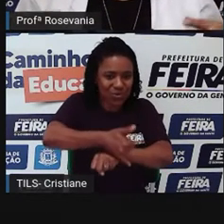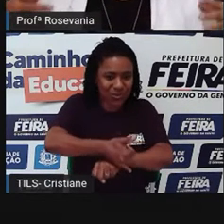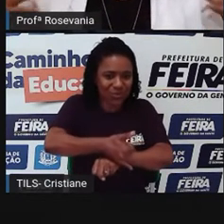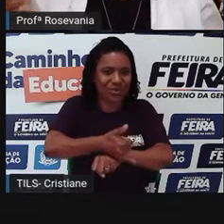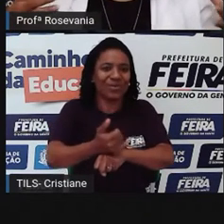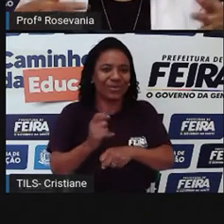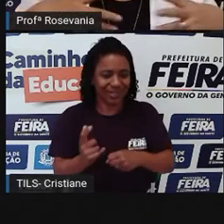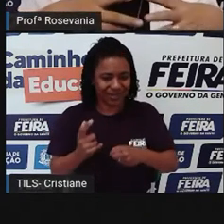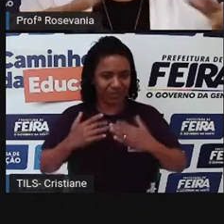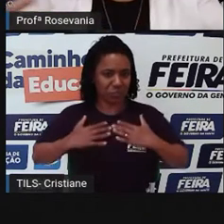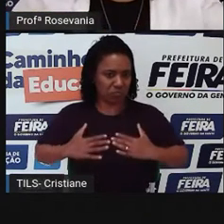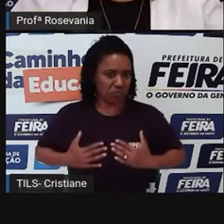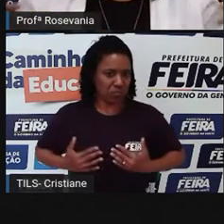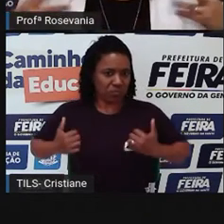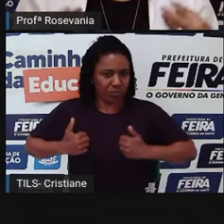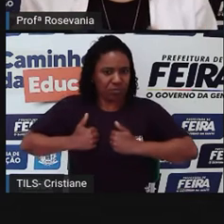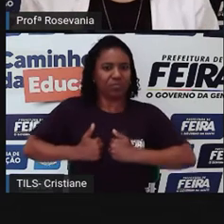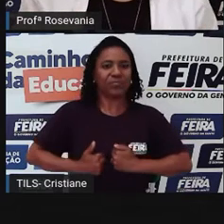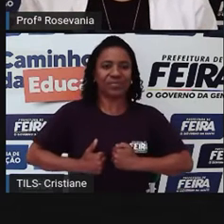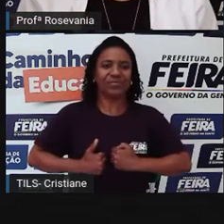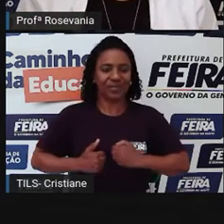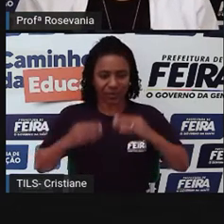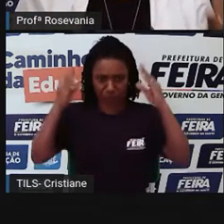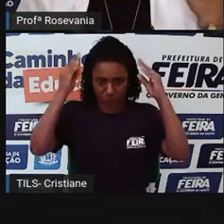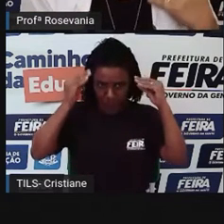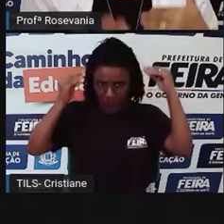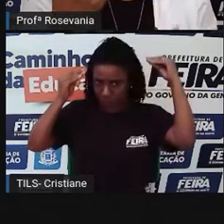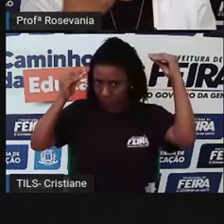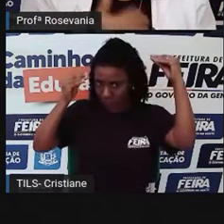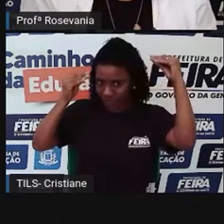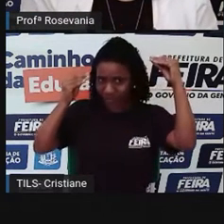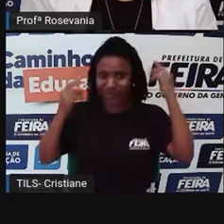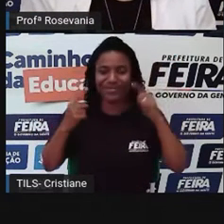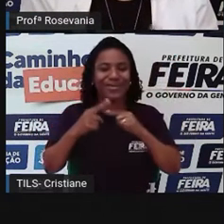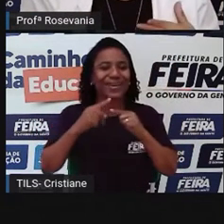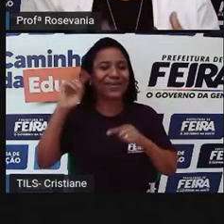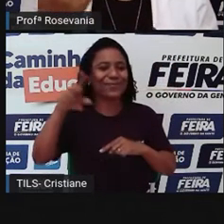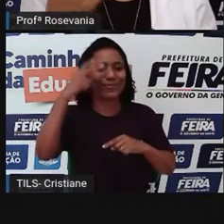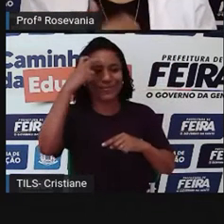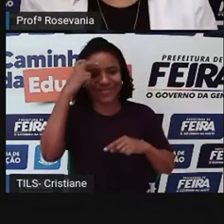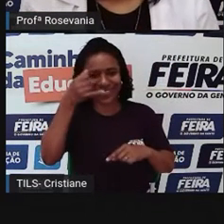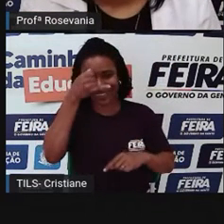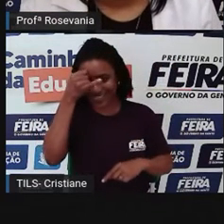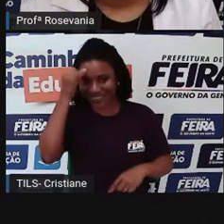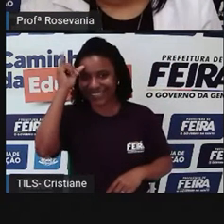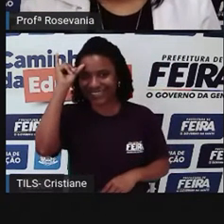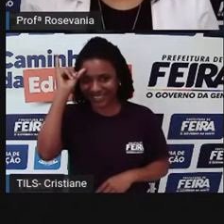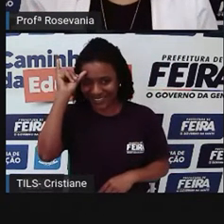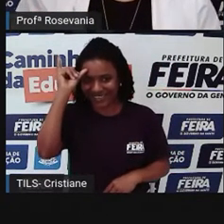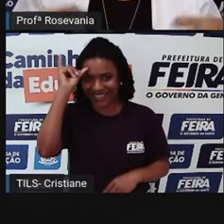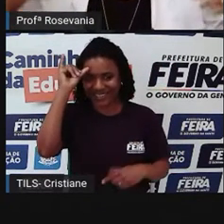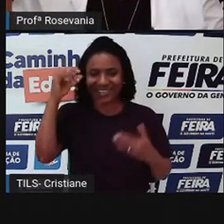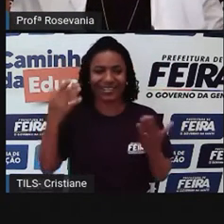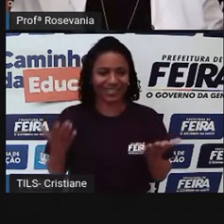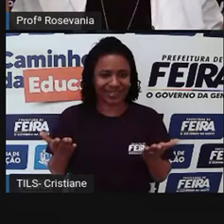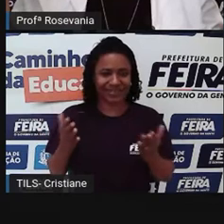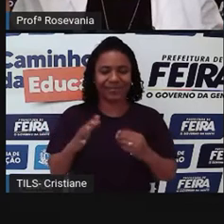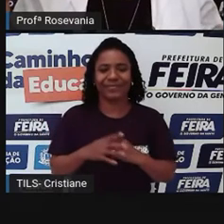do gado que está presente na nossa cultura e também tem as indumentárias que são vendidas nessas feiras.